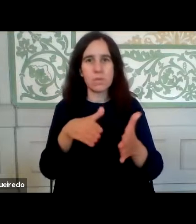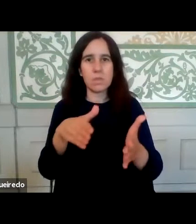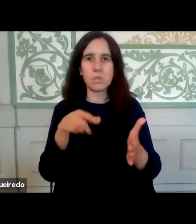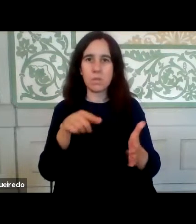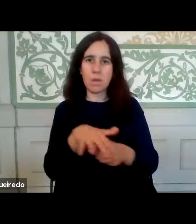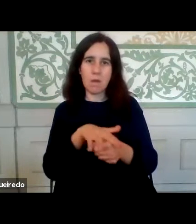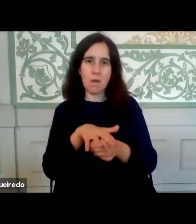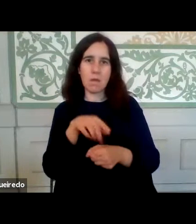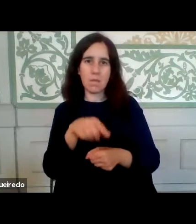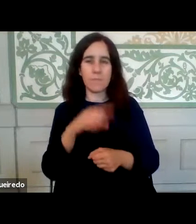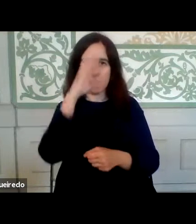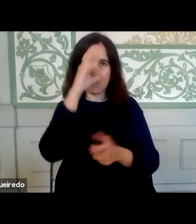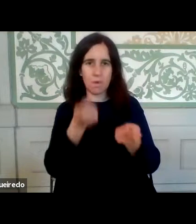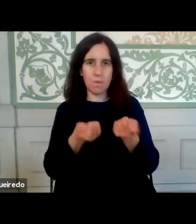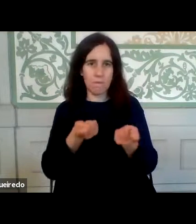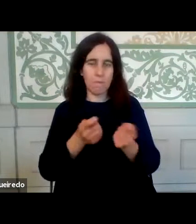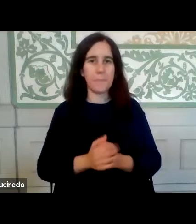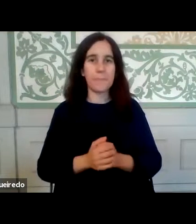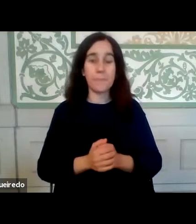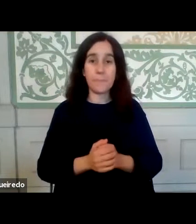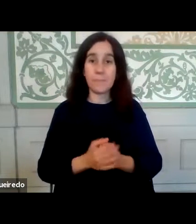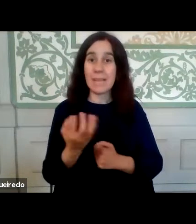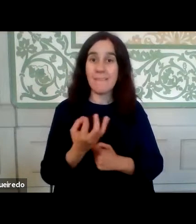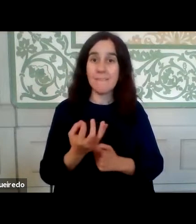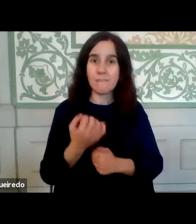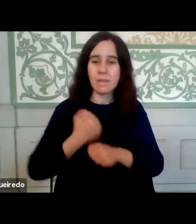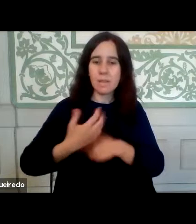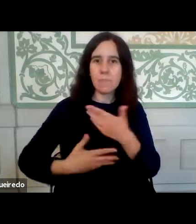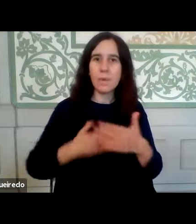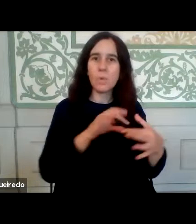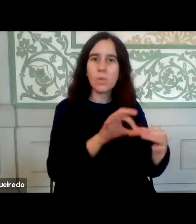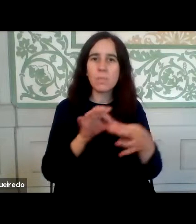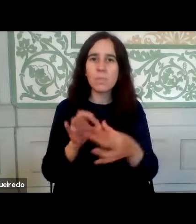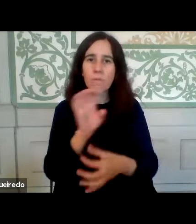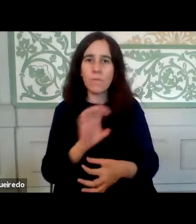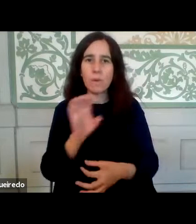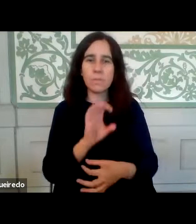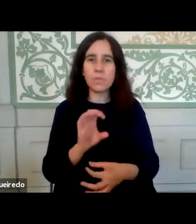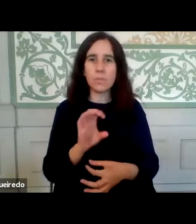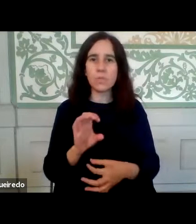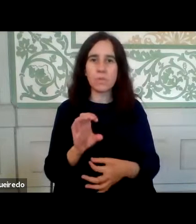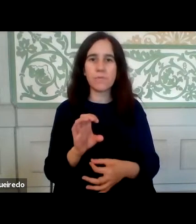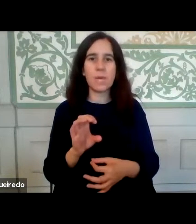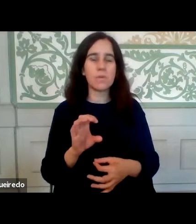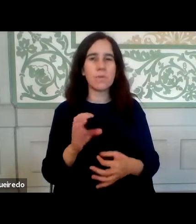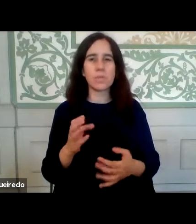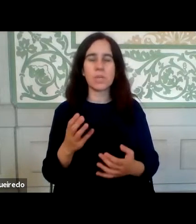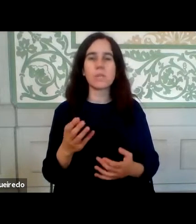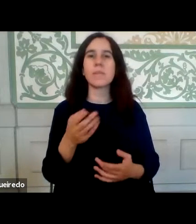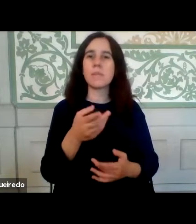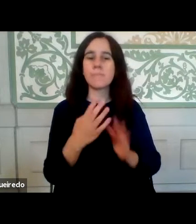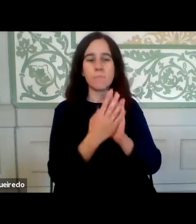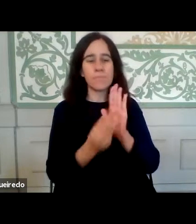área governativa. Desde logo a forma de trabalho colaborativo é, em si, um novo modelo de